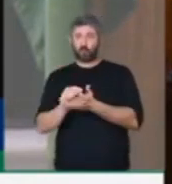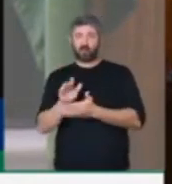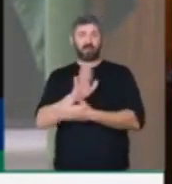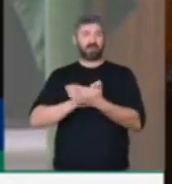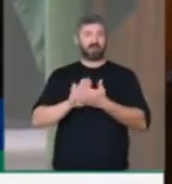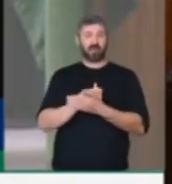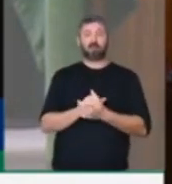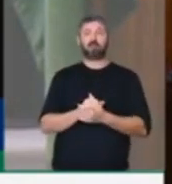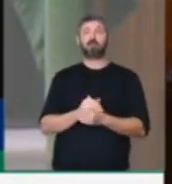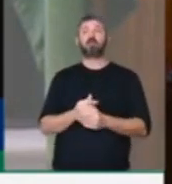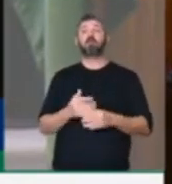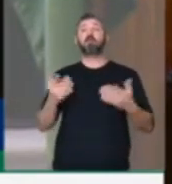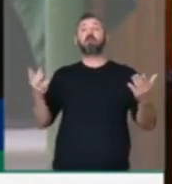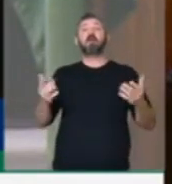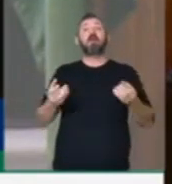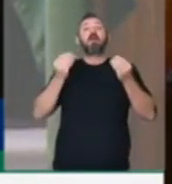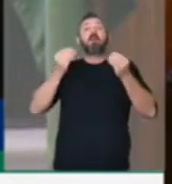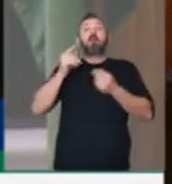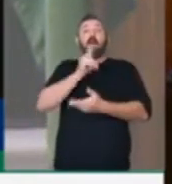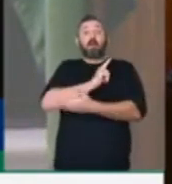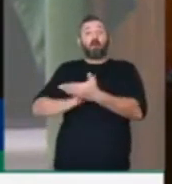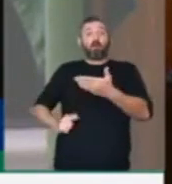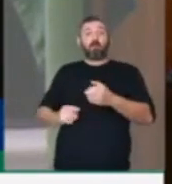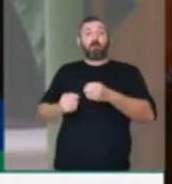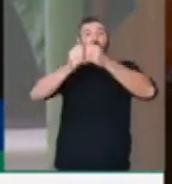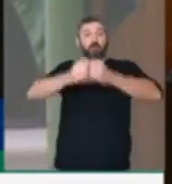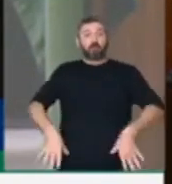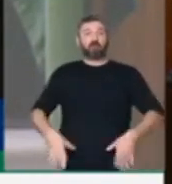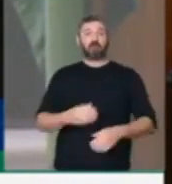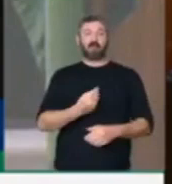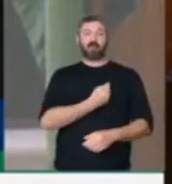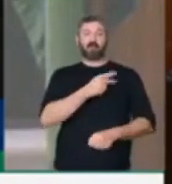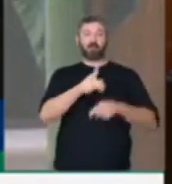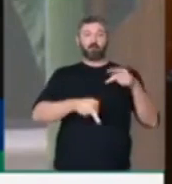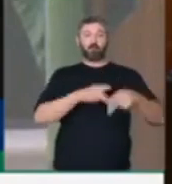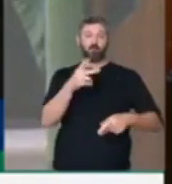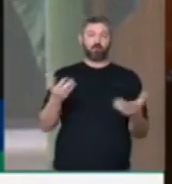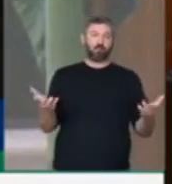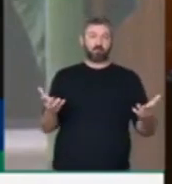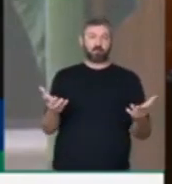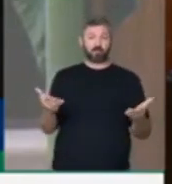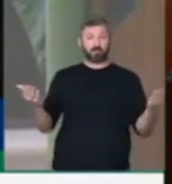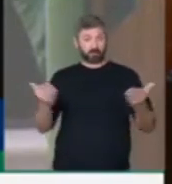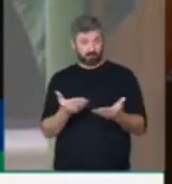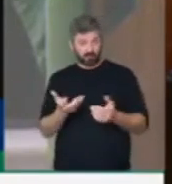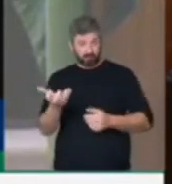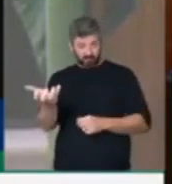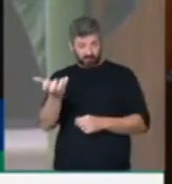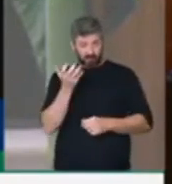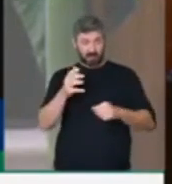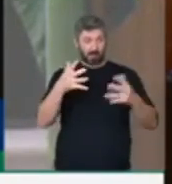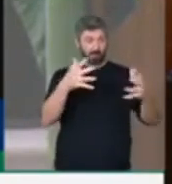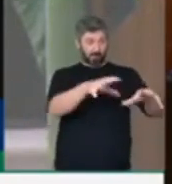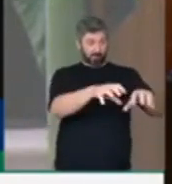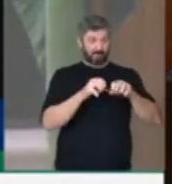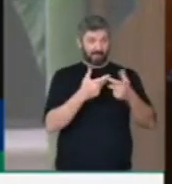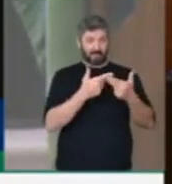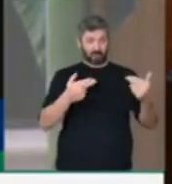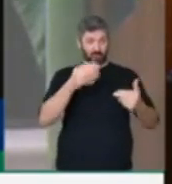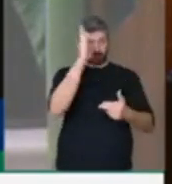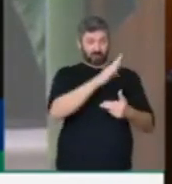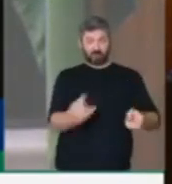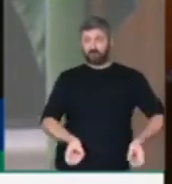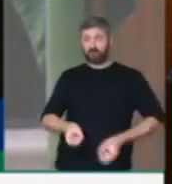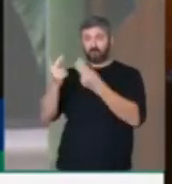Para atormentar a vida do Brasil, para o retrocesso a esse país. E agora ainda quer vender o patrimônio nacional. Eu